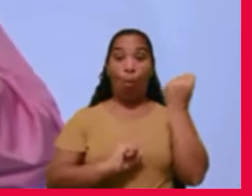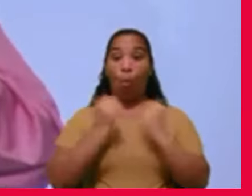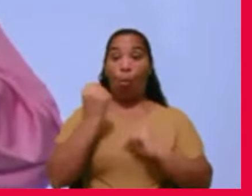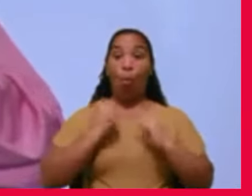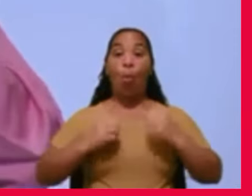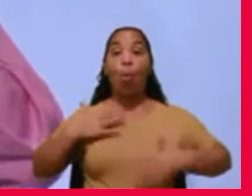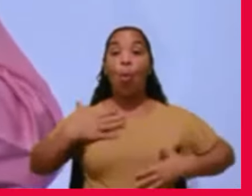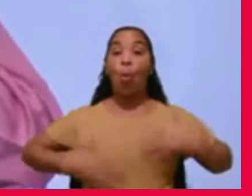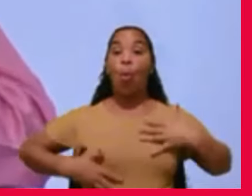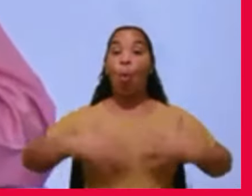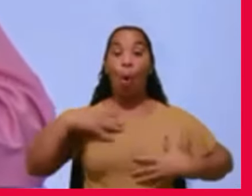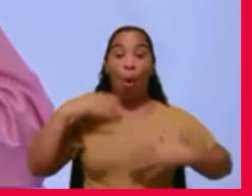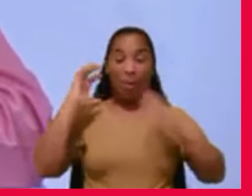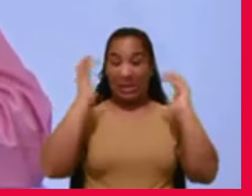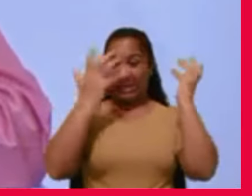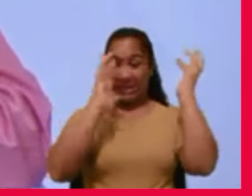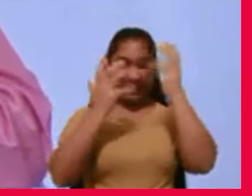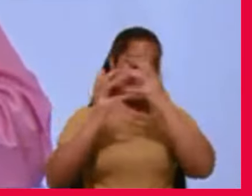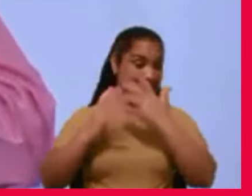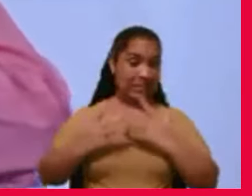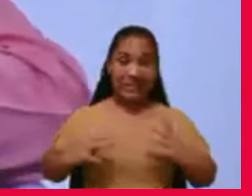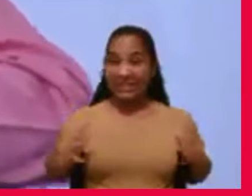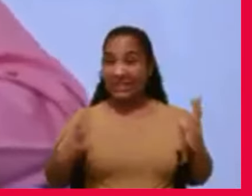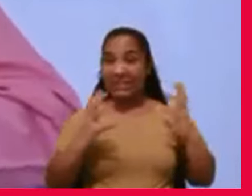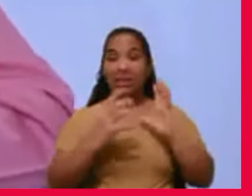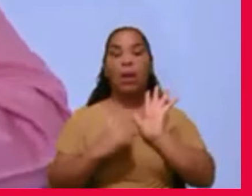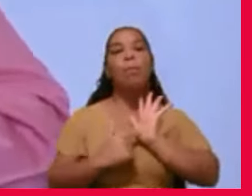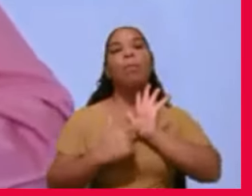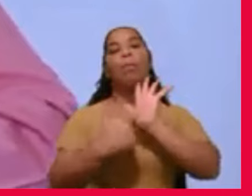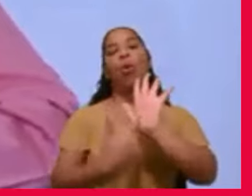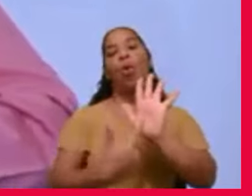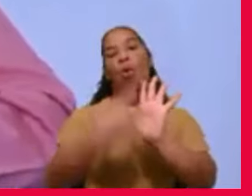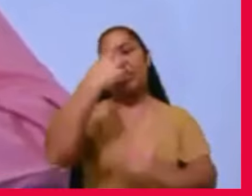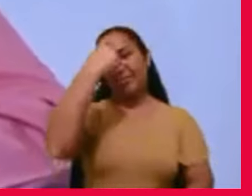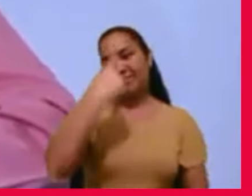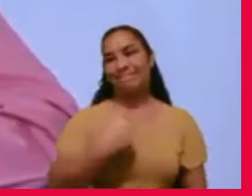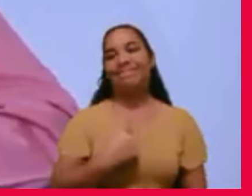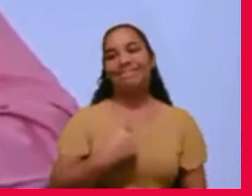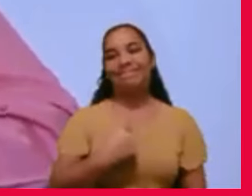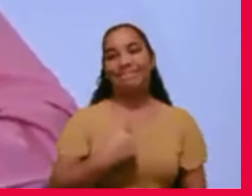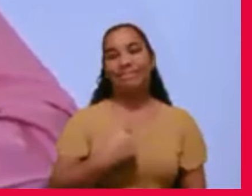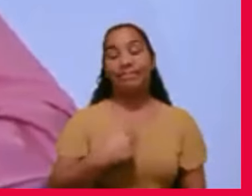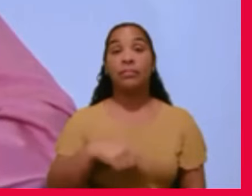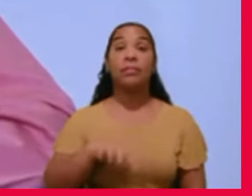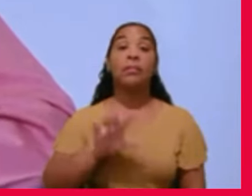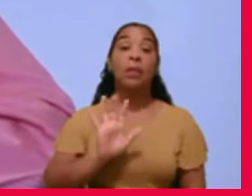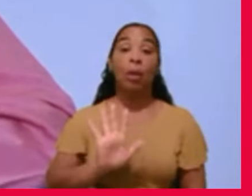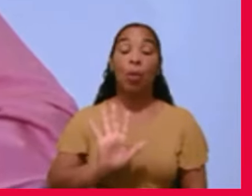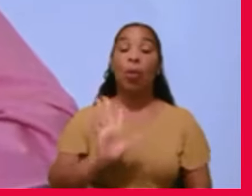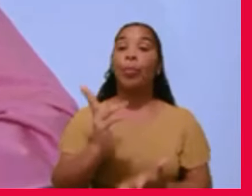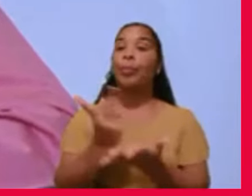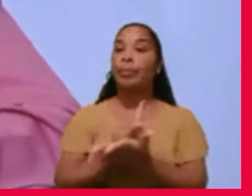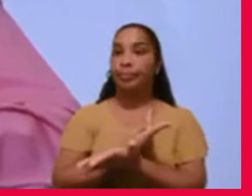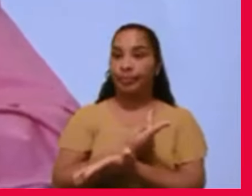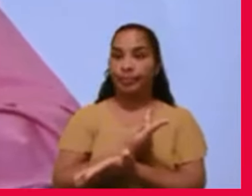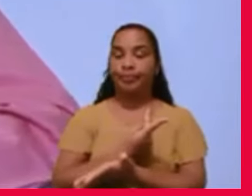reflete em nossa conduta. Quando nós temos uma problemática do fígado,